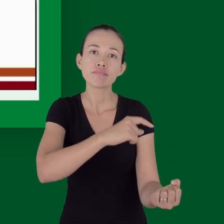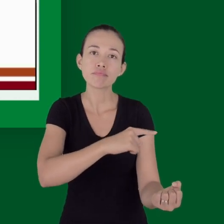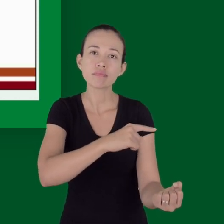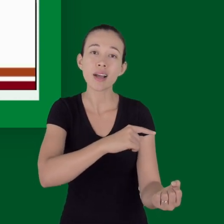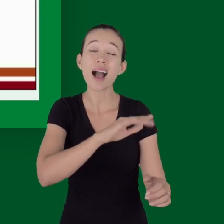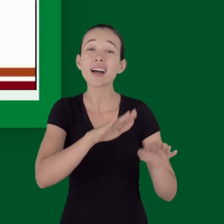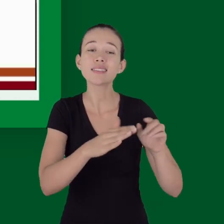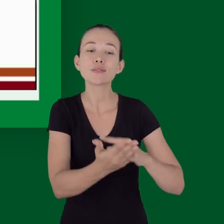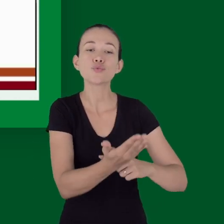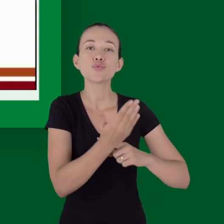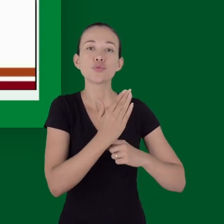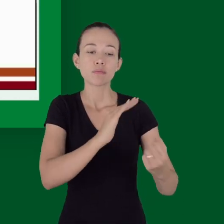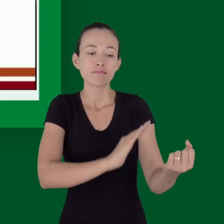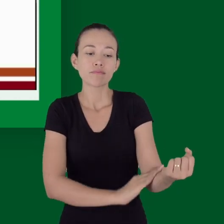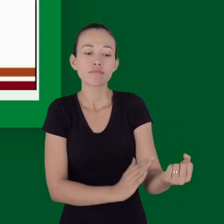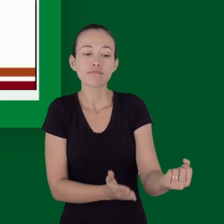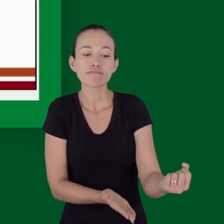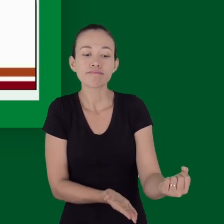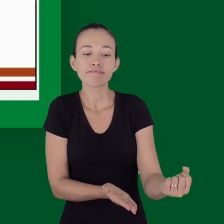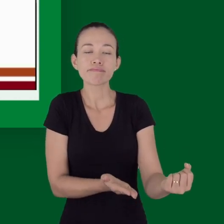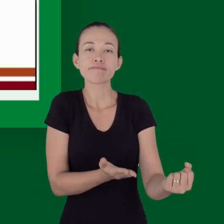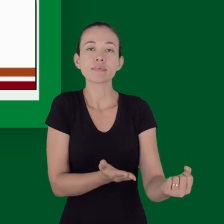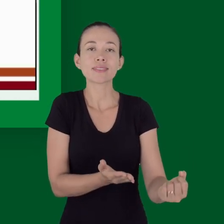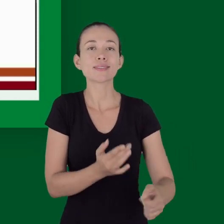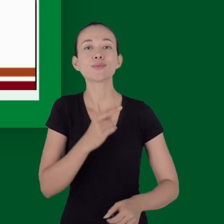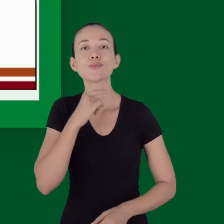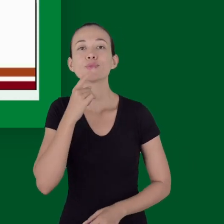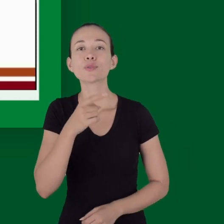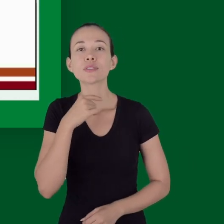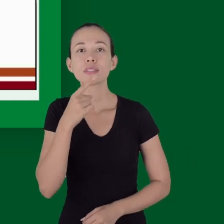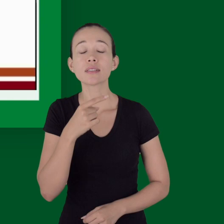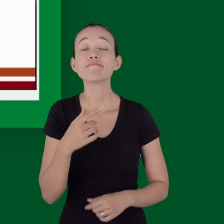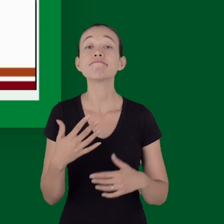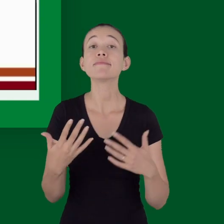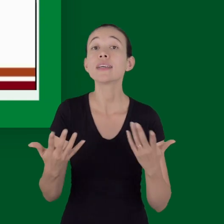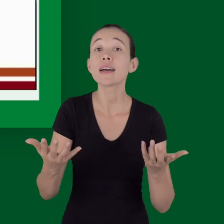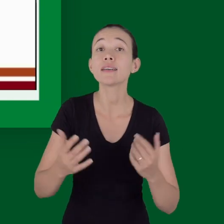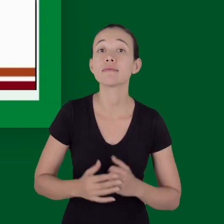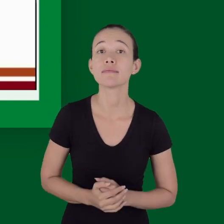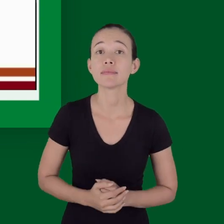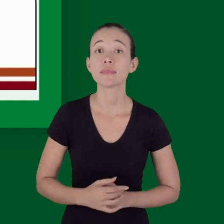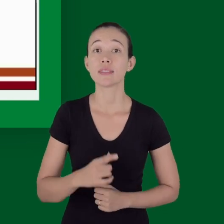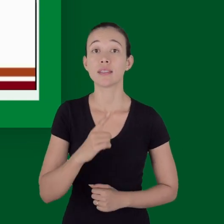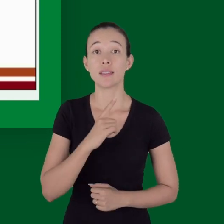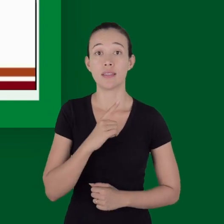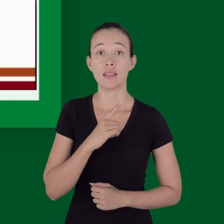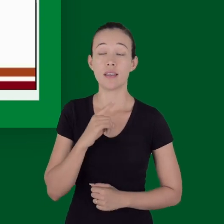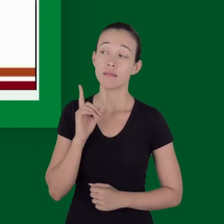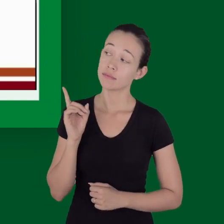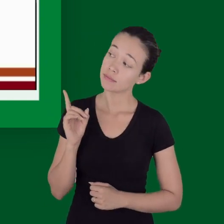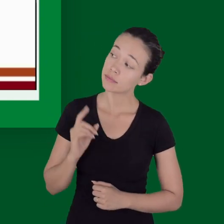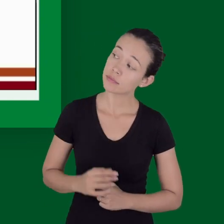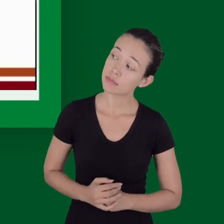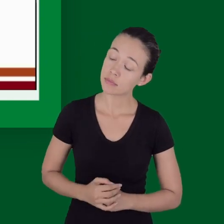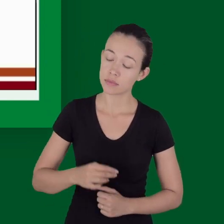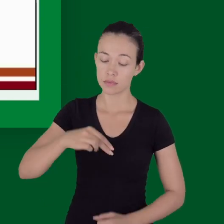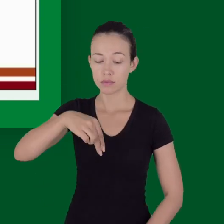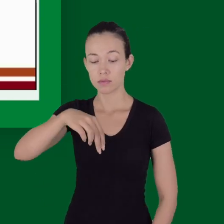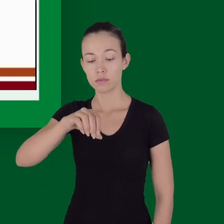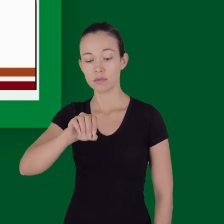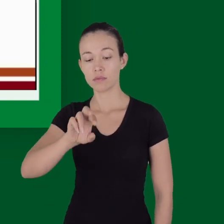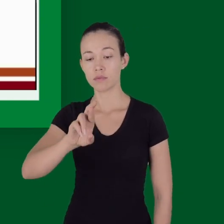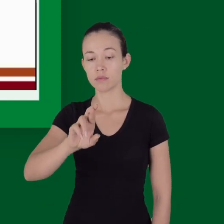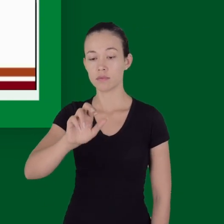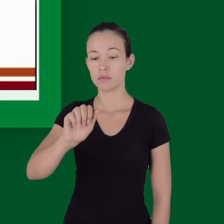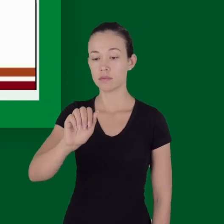ela não for suficiente para alcançar os alvos de pressão arterial o guideline europeu ele recomenda a